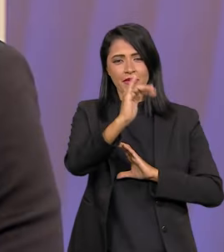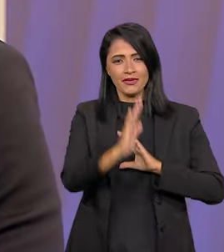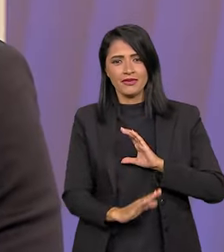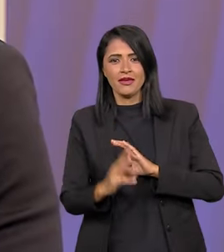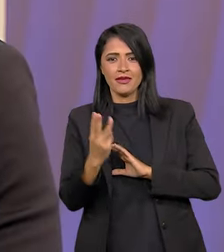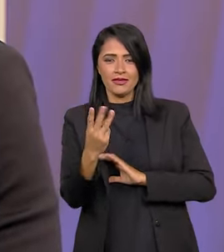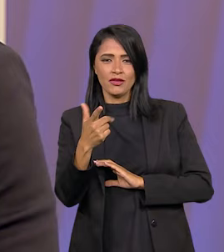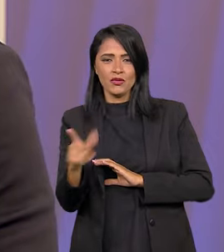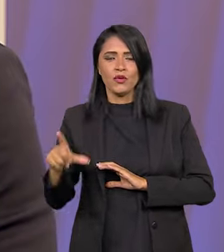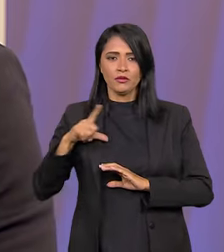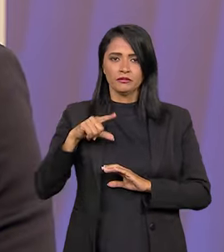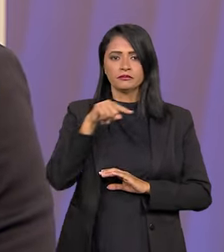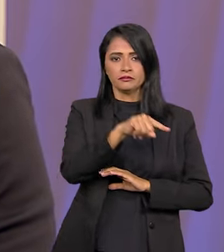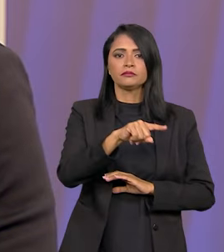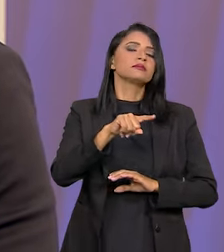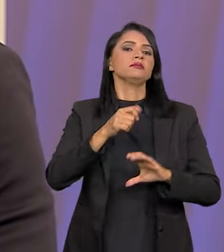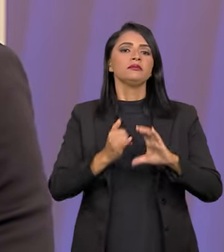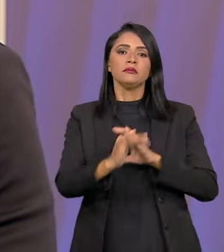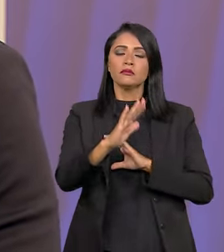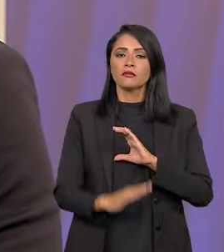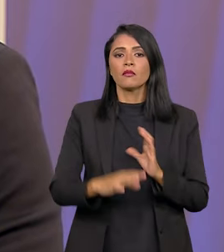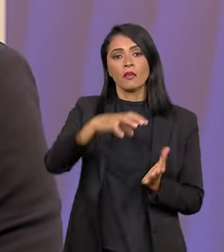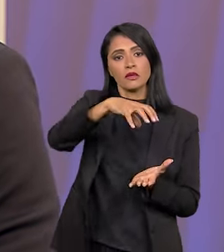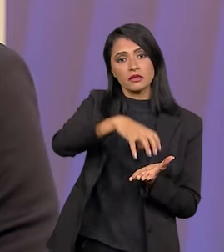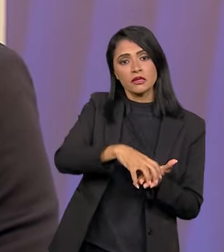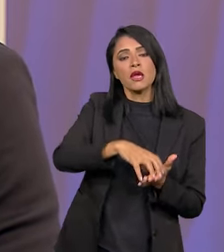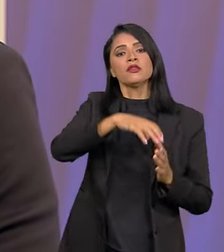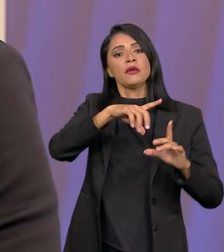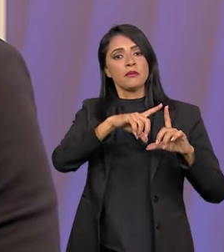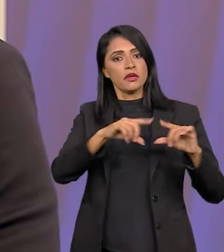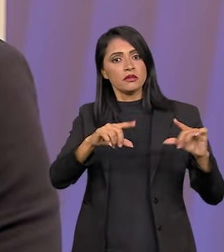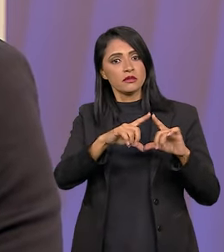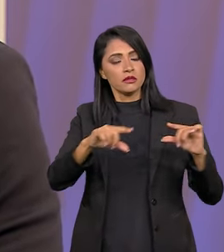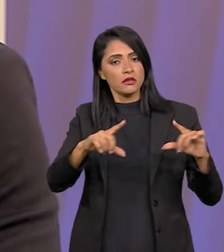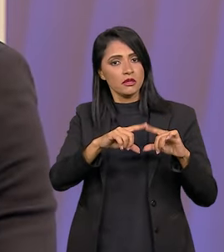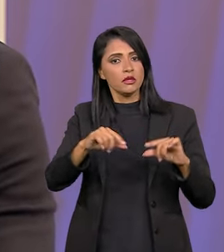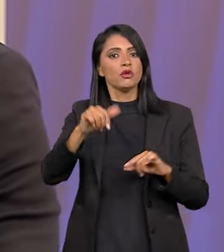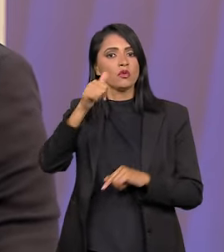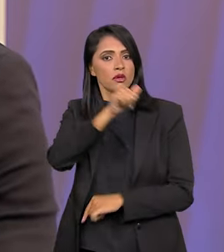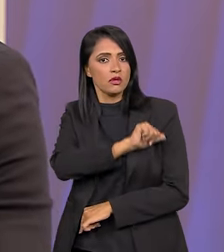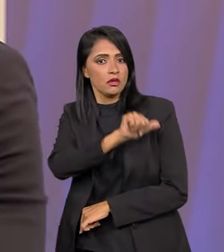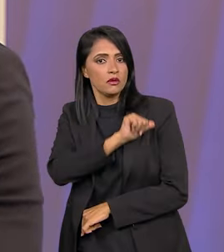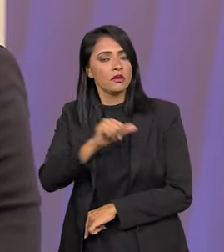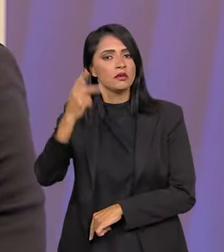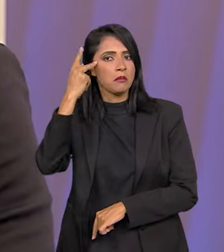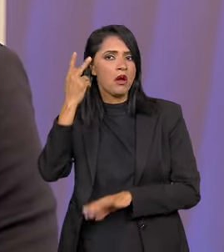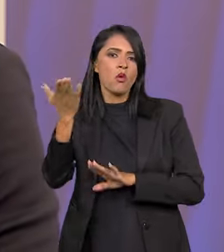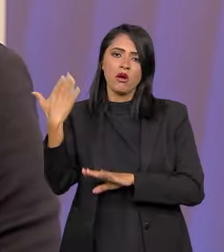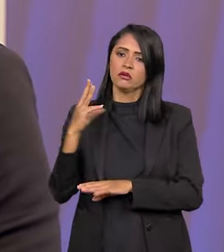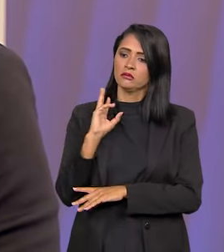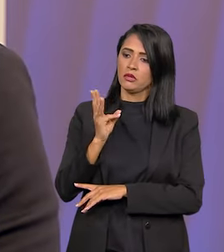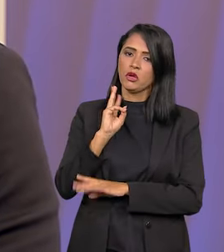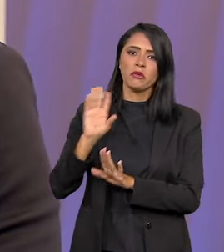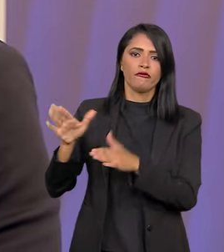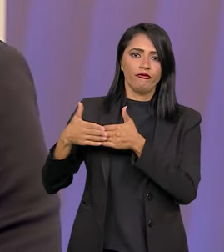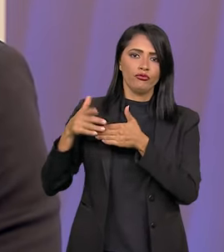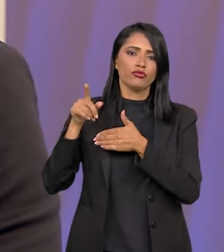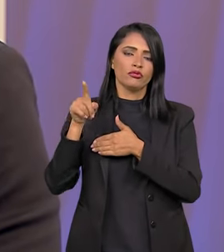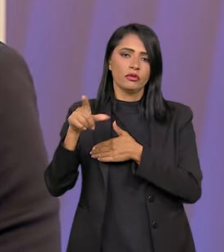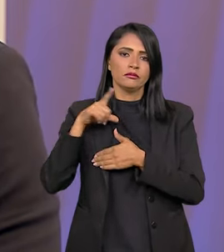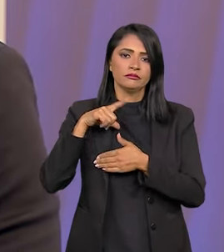frisar que a IBC tem sede em três cidades, Brasília, Rio e São Paulo. Tinha Maranhão, mas a gestão anterior fechou